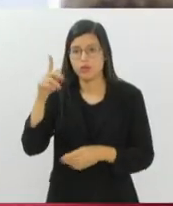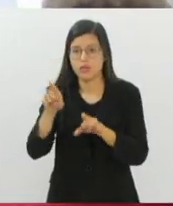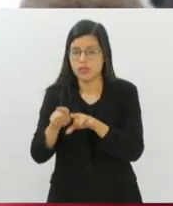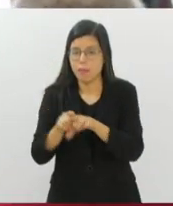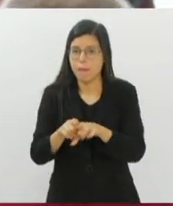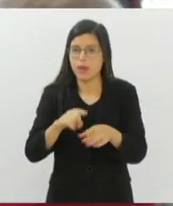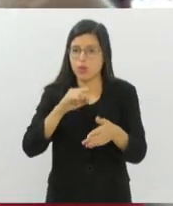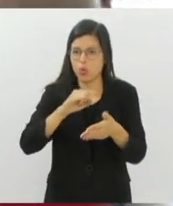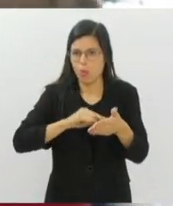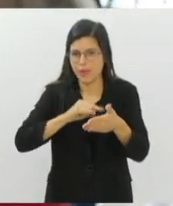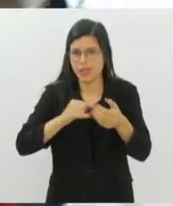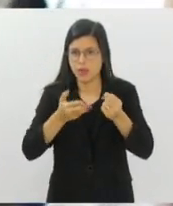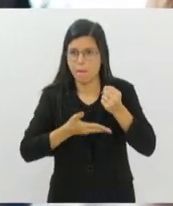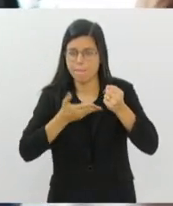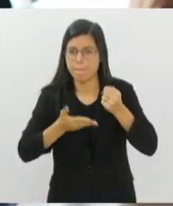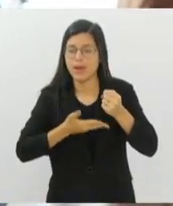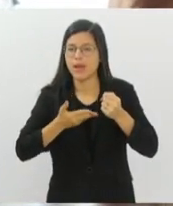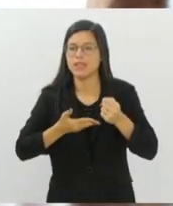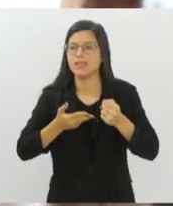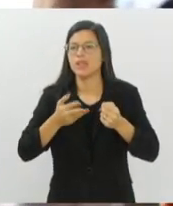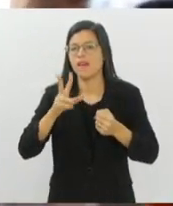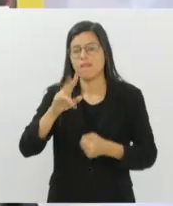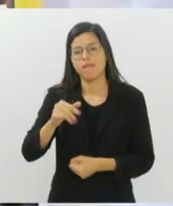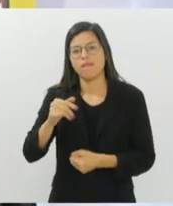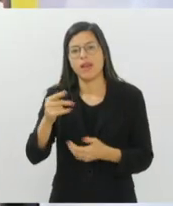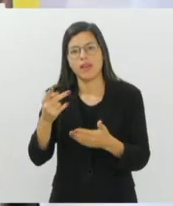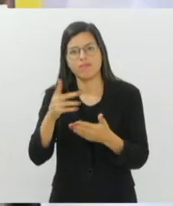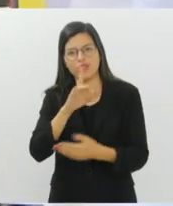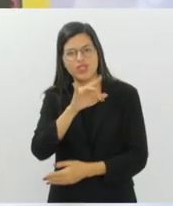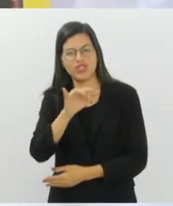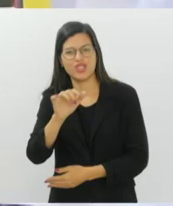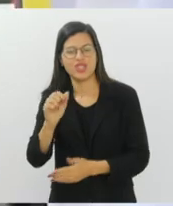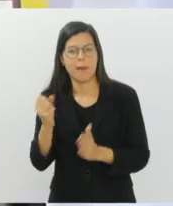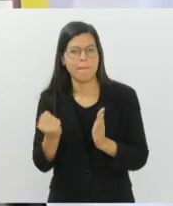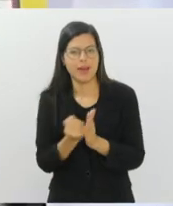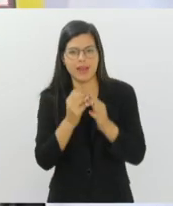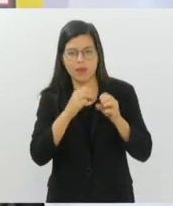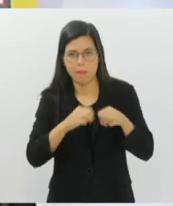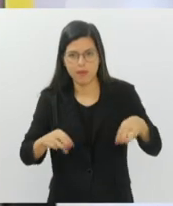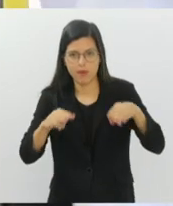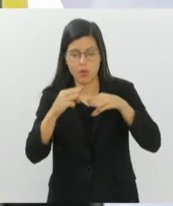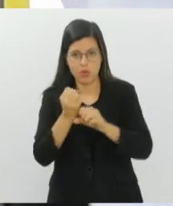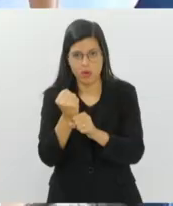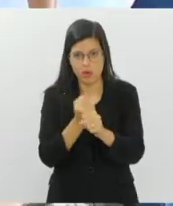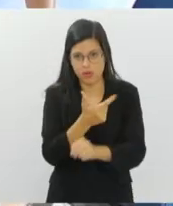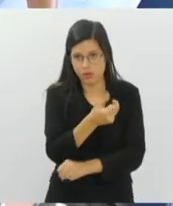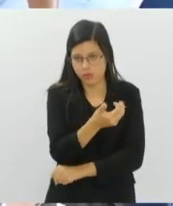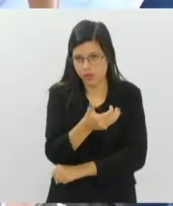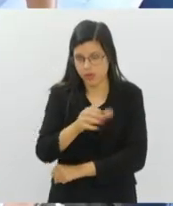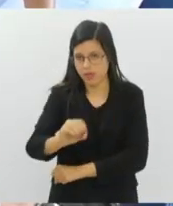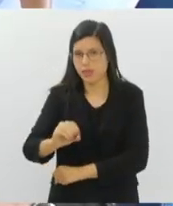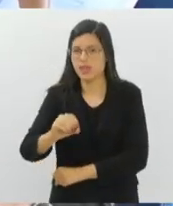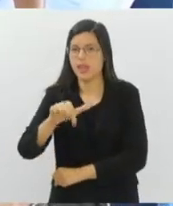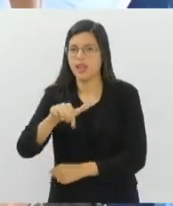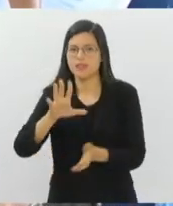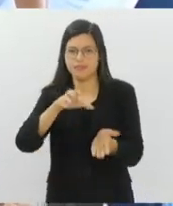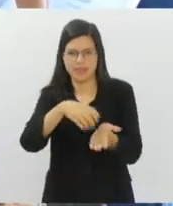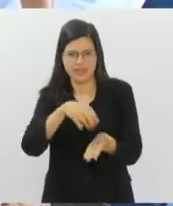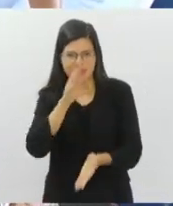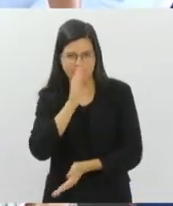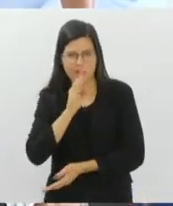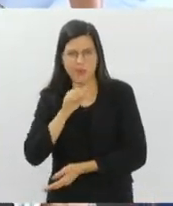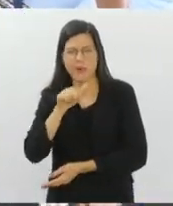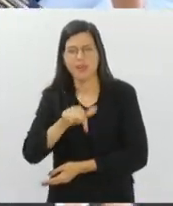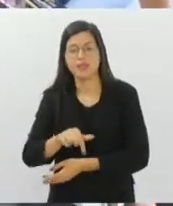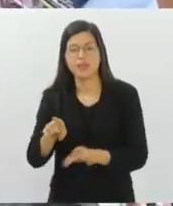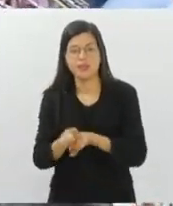vão acontecer hoje e amanhã para marcar a data instituída pela ONU em 2010. Além da campanha na Central do Brasil, será realizado um